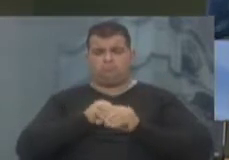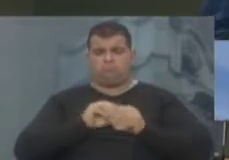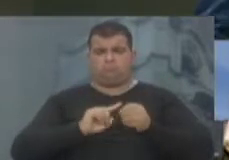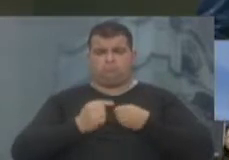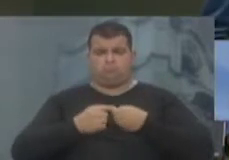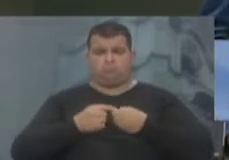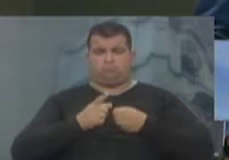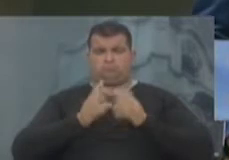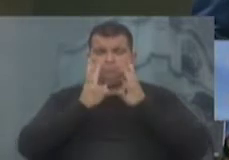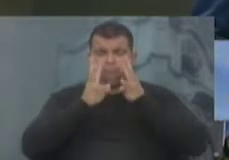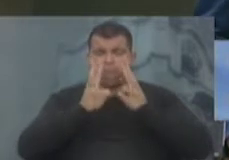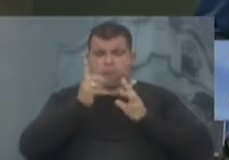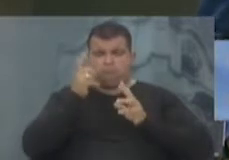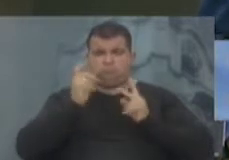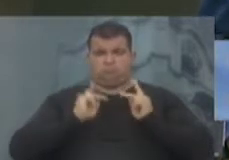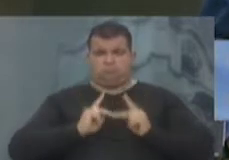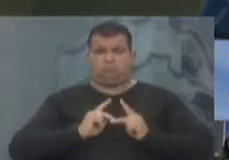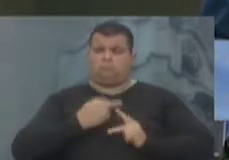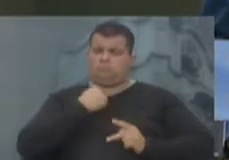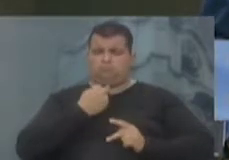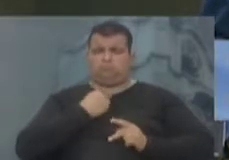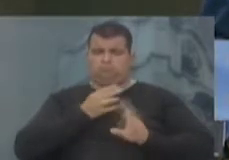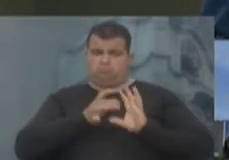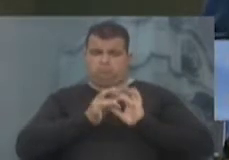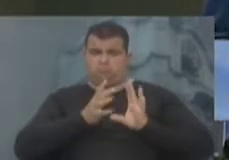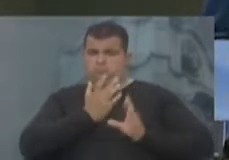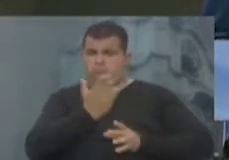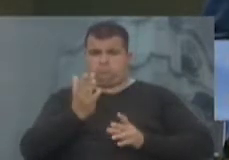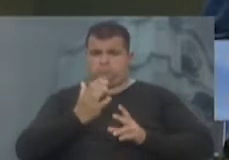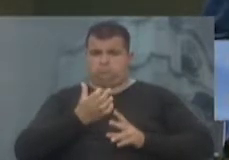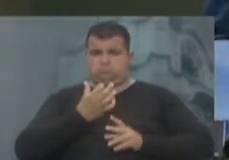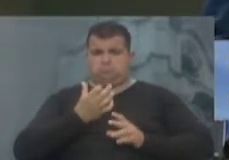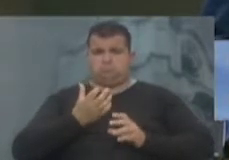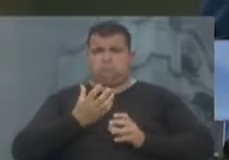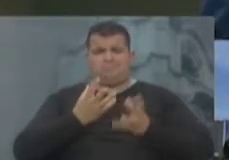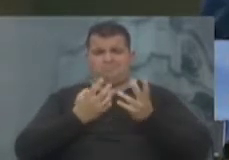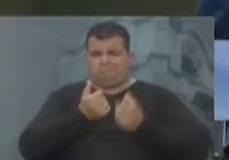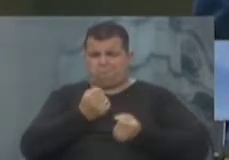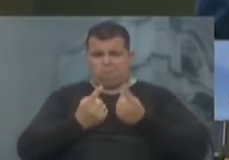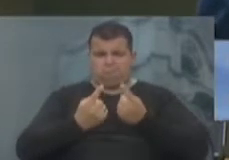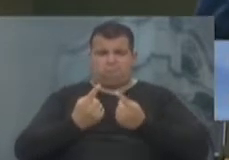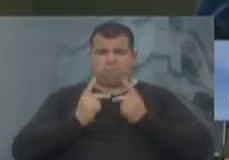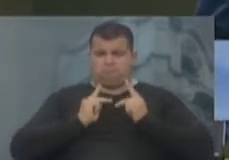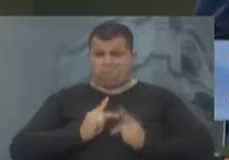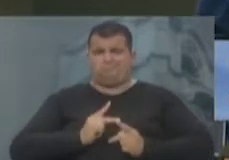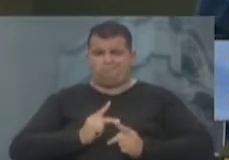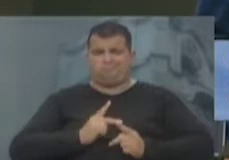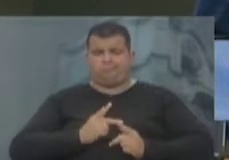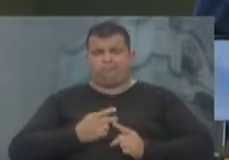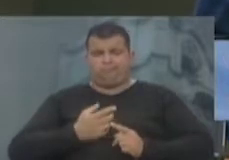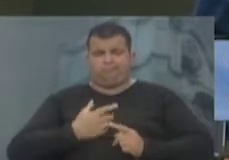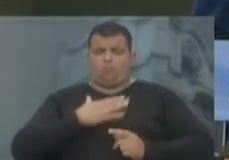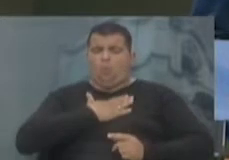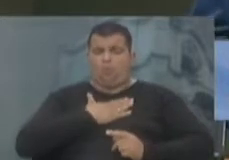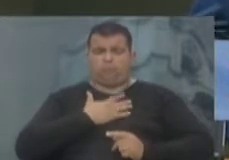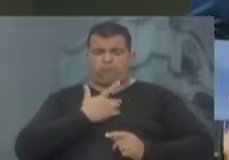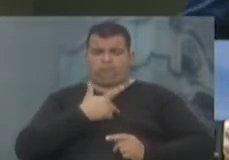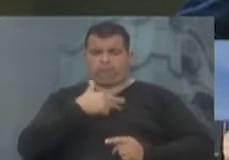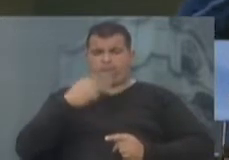população, não podemos deixar que meia dúzia, meia dúzia de pessoas, de extremistas ideológicos,